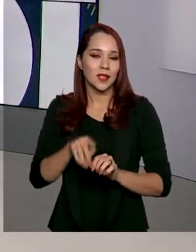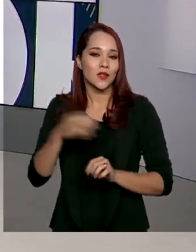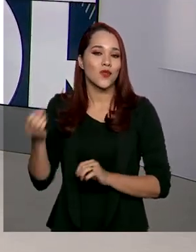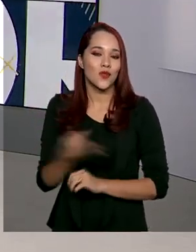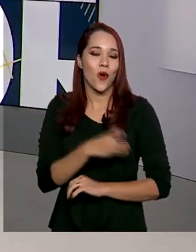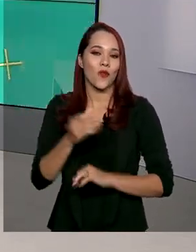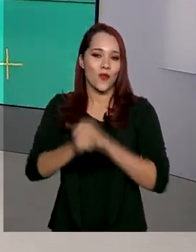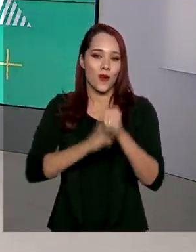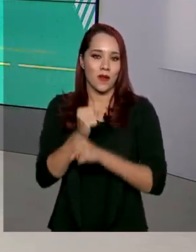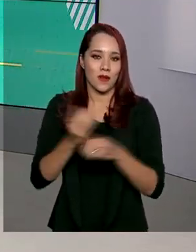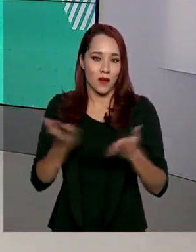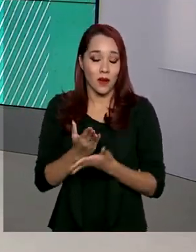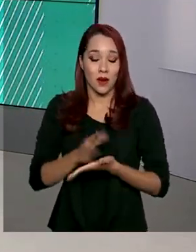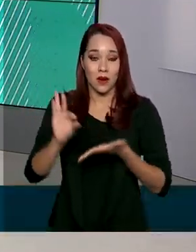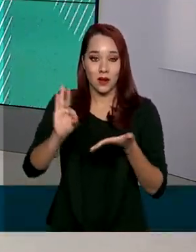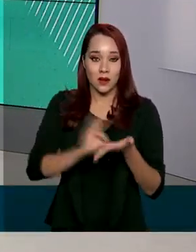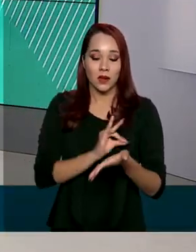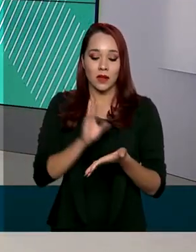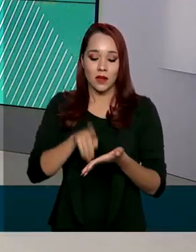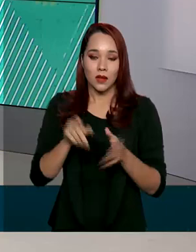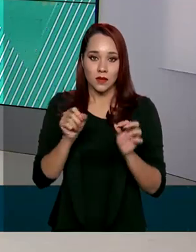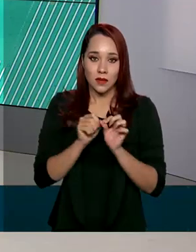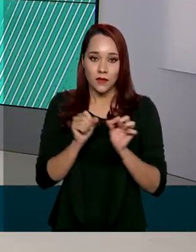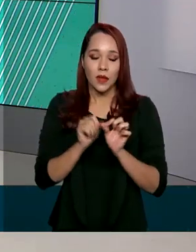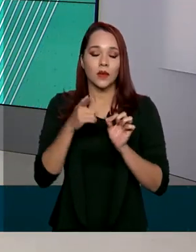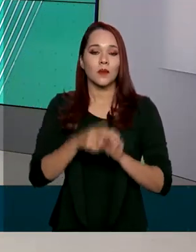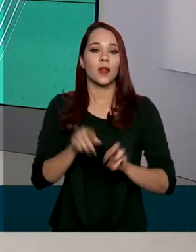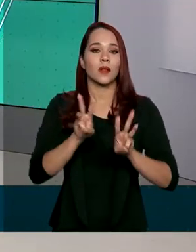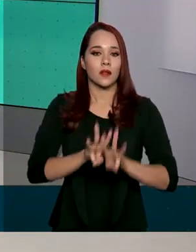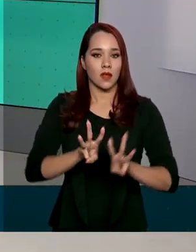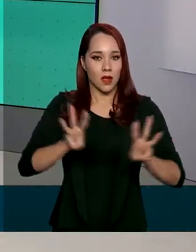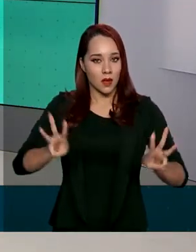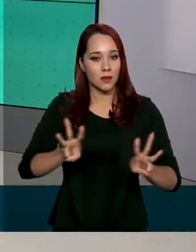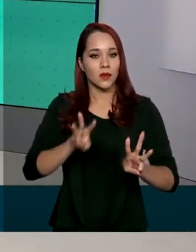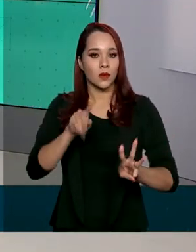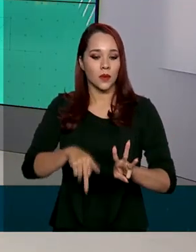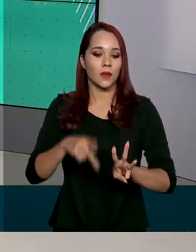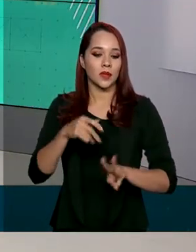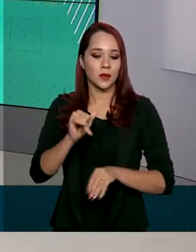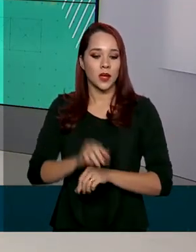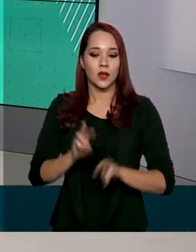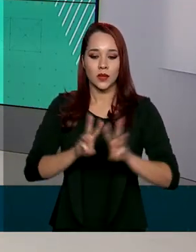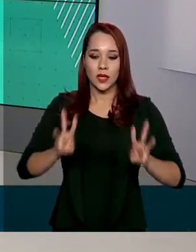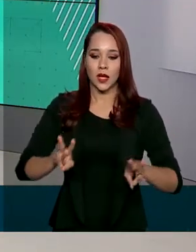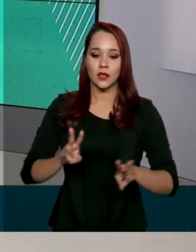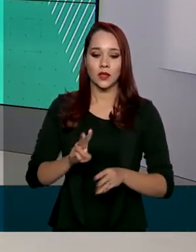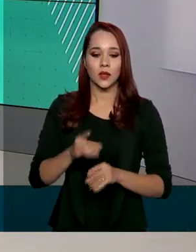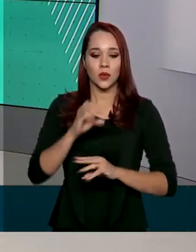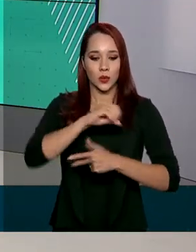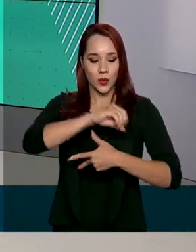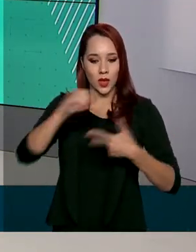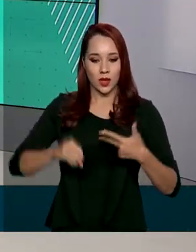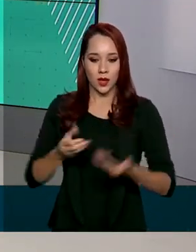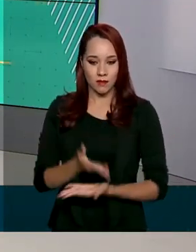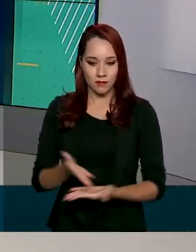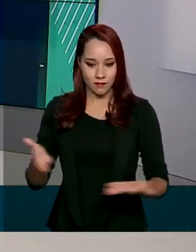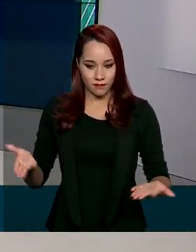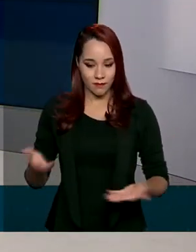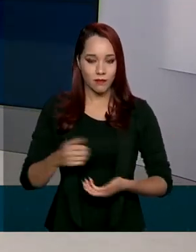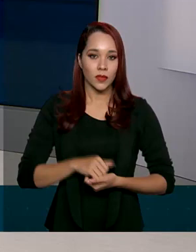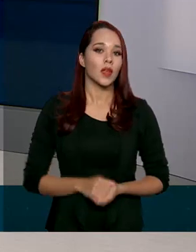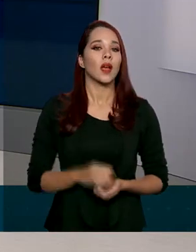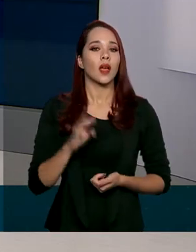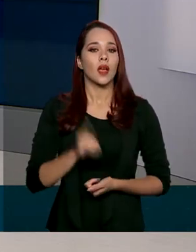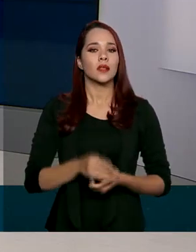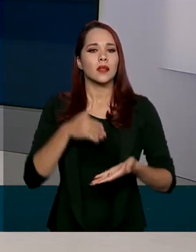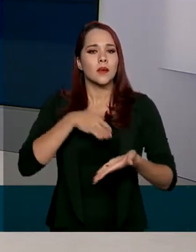este ano. A inscrição deve ser efetuada pela página do participante no site do Enem. A versão impressa do exame será